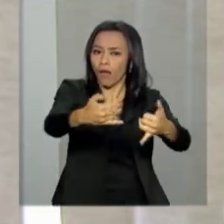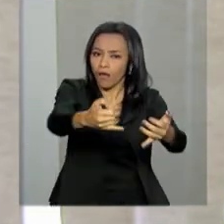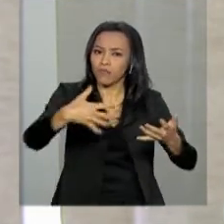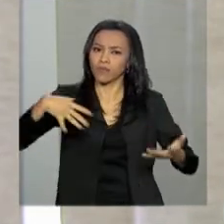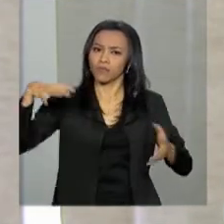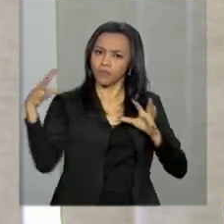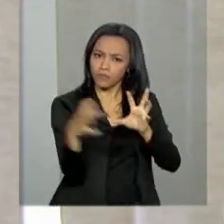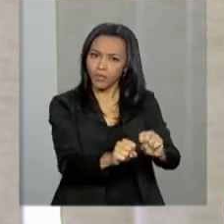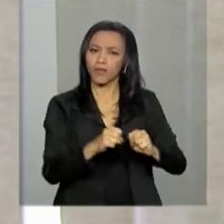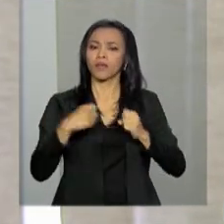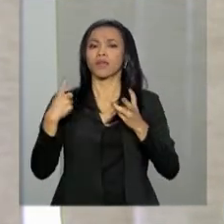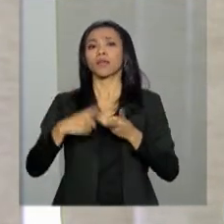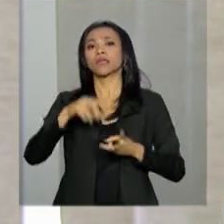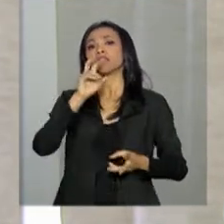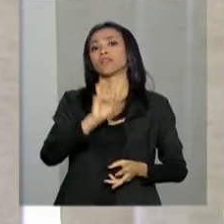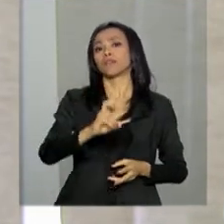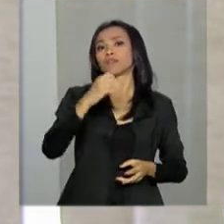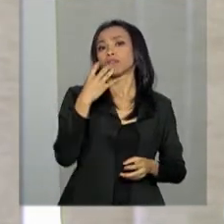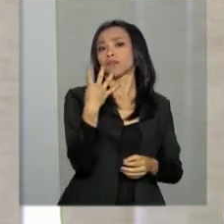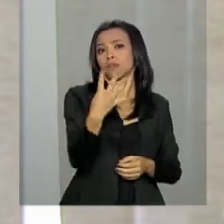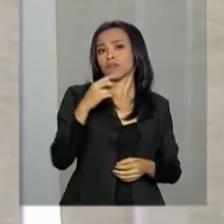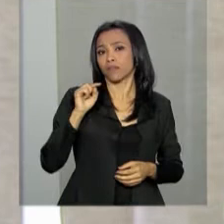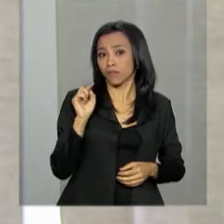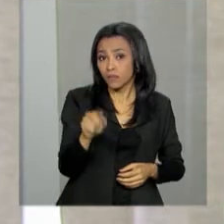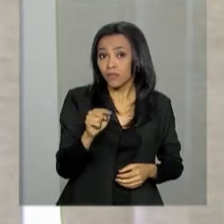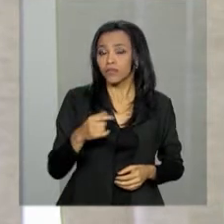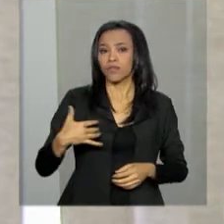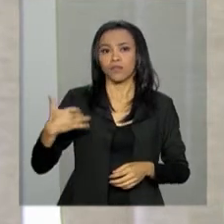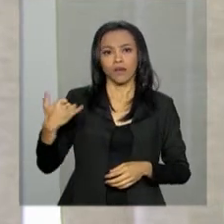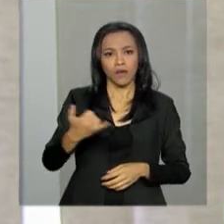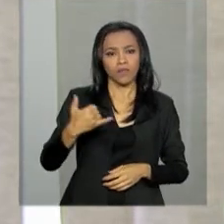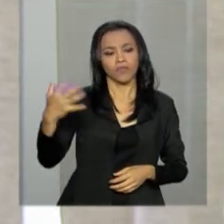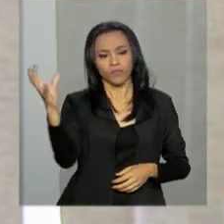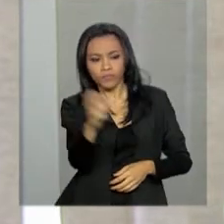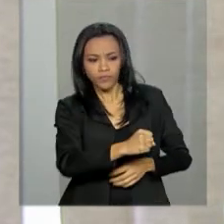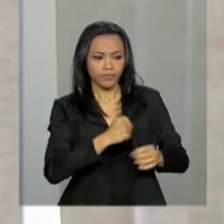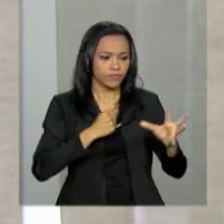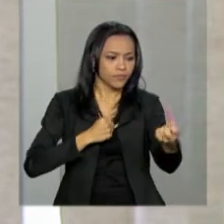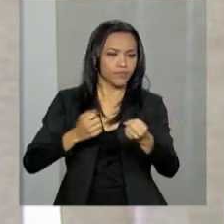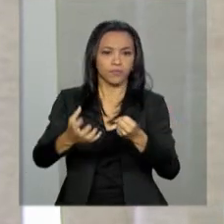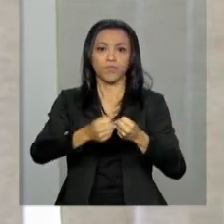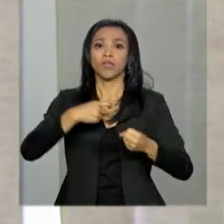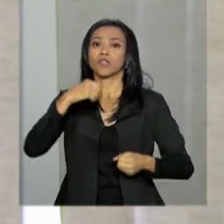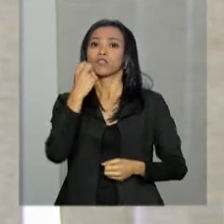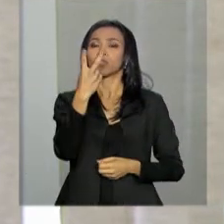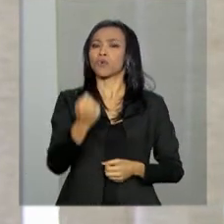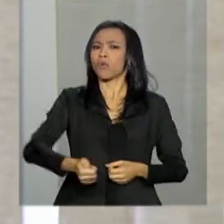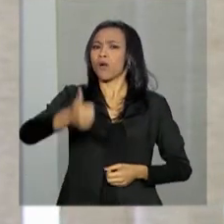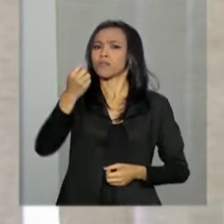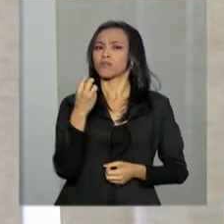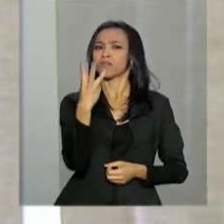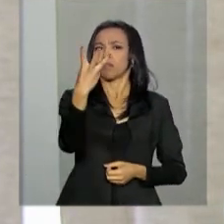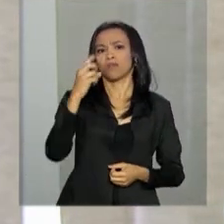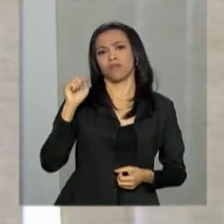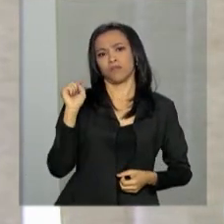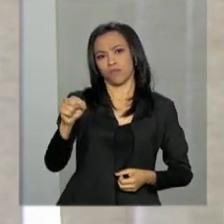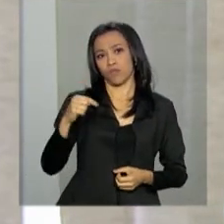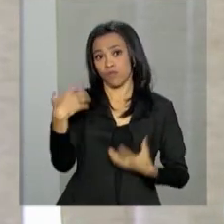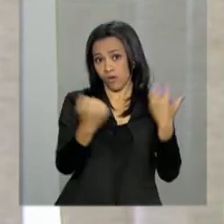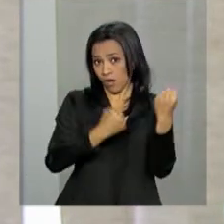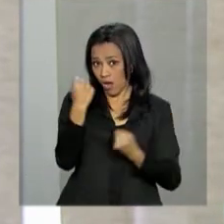longas, 54 mil munições apreendidas, quase 3 mil veículos